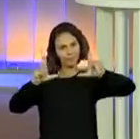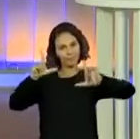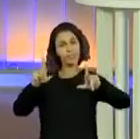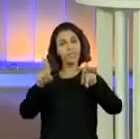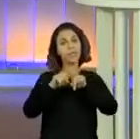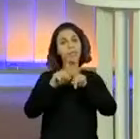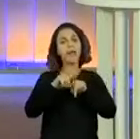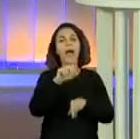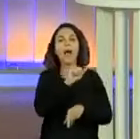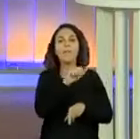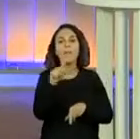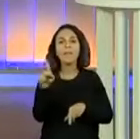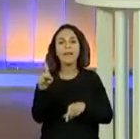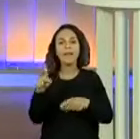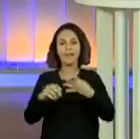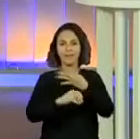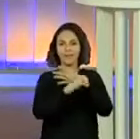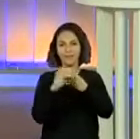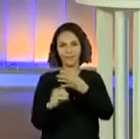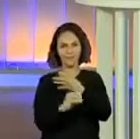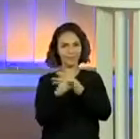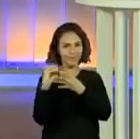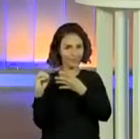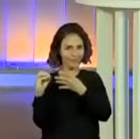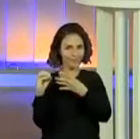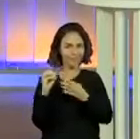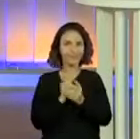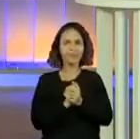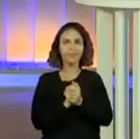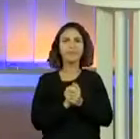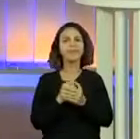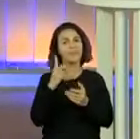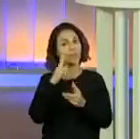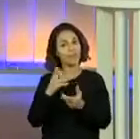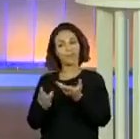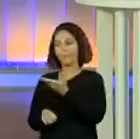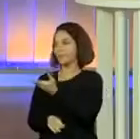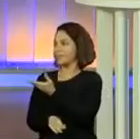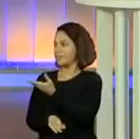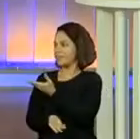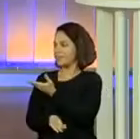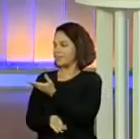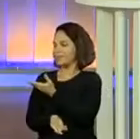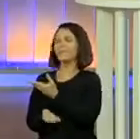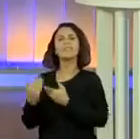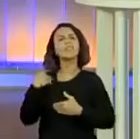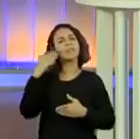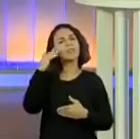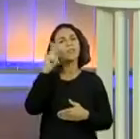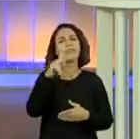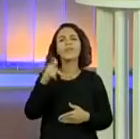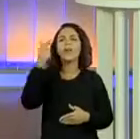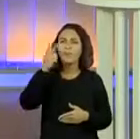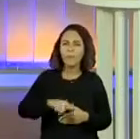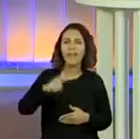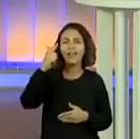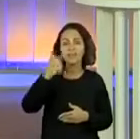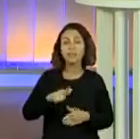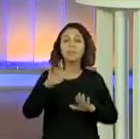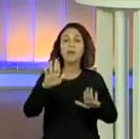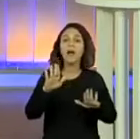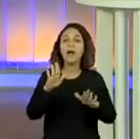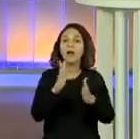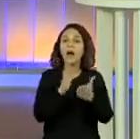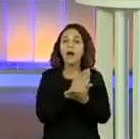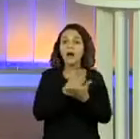aplicativo do Centro de Mídias. E olha, gente, eu sei que o professor está sendo bastante recorrente nisso, mas muitas pessoas ainda têm